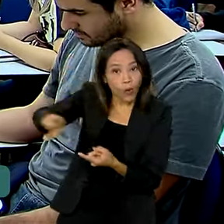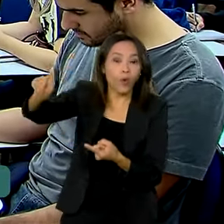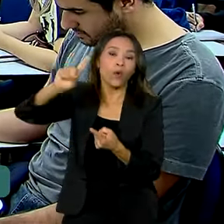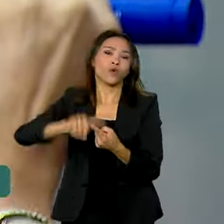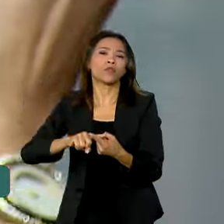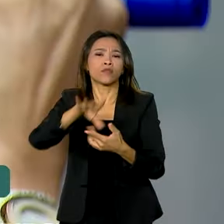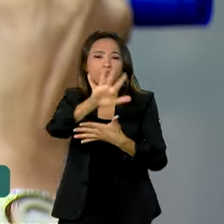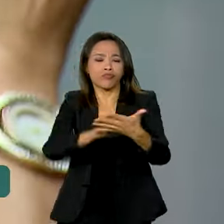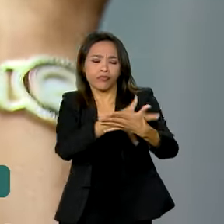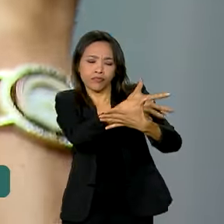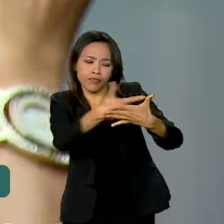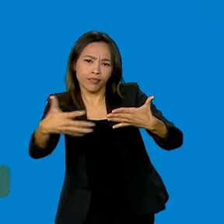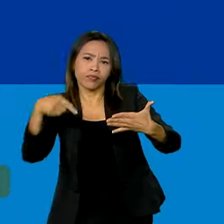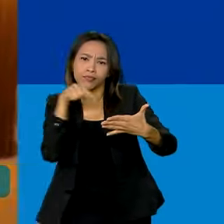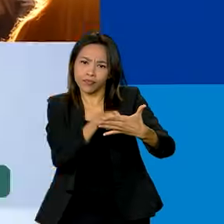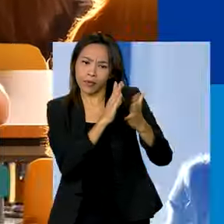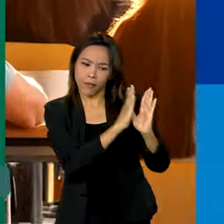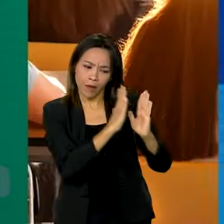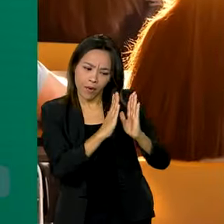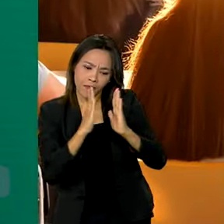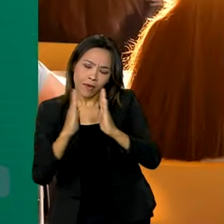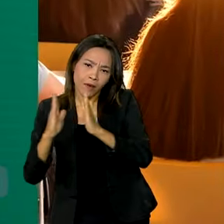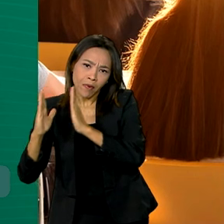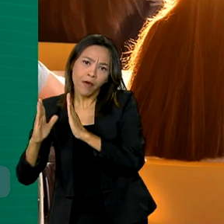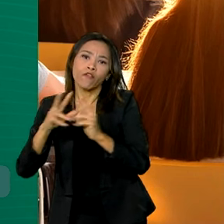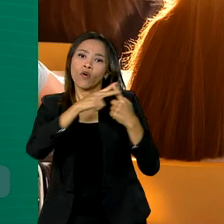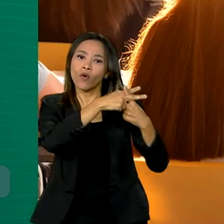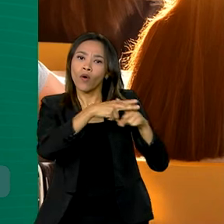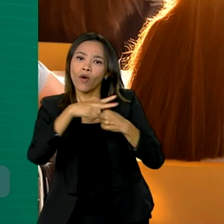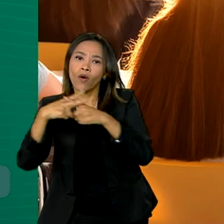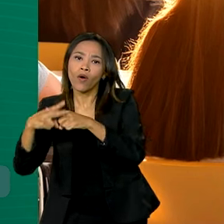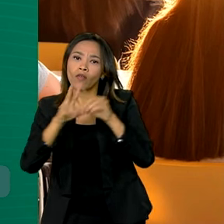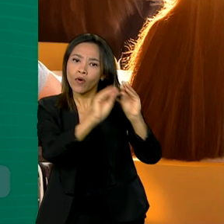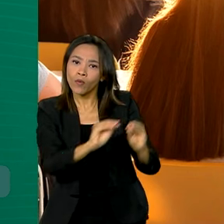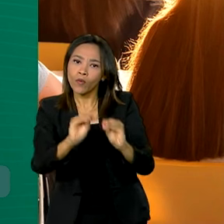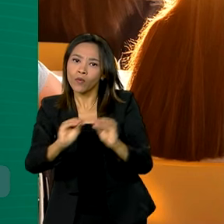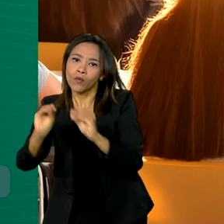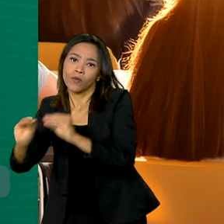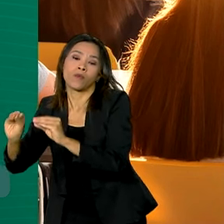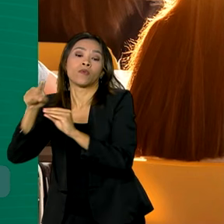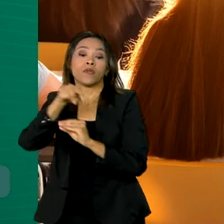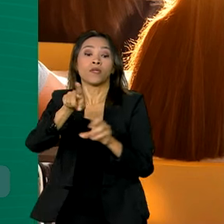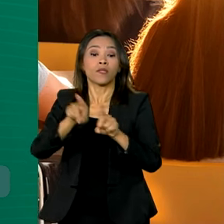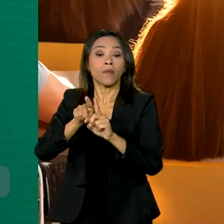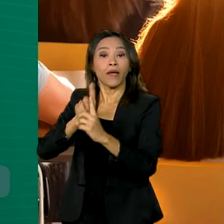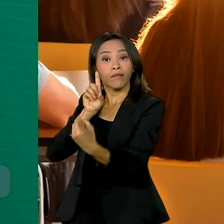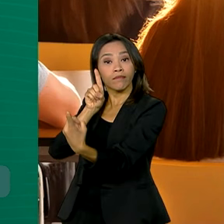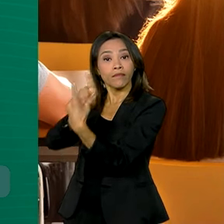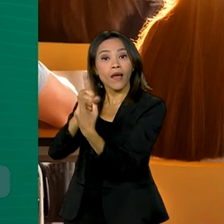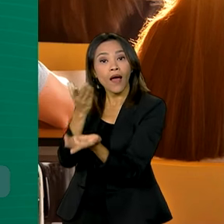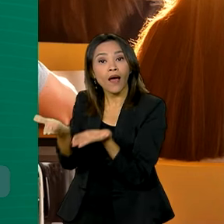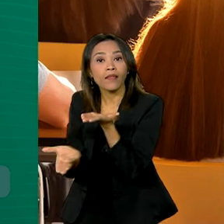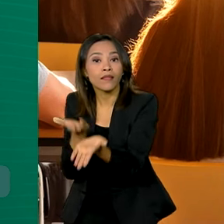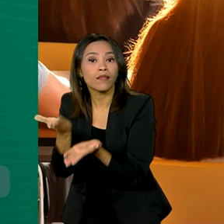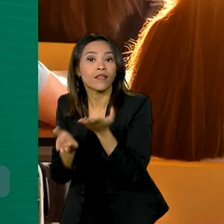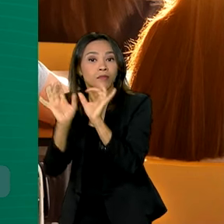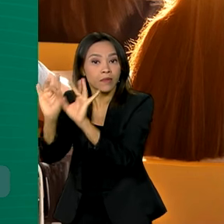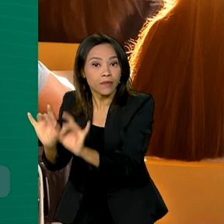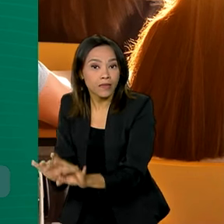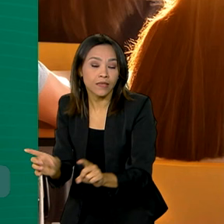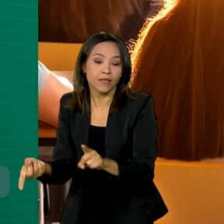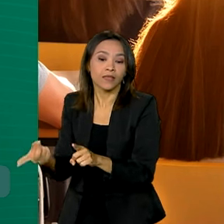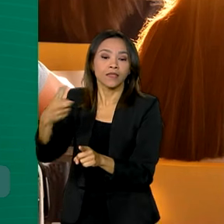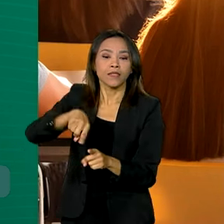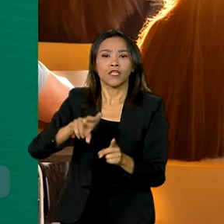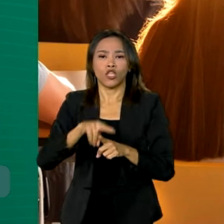do cronograma do exame também foram ajustadas. As solicitações de atendimento especializado e tratamento